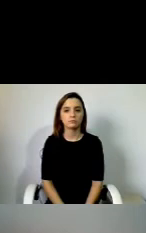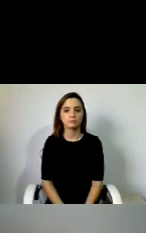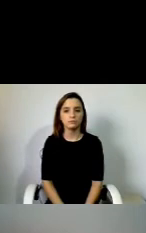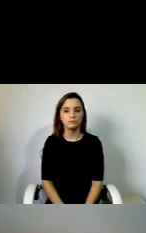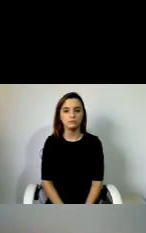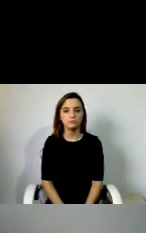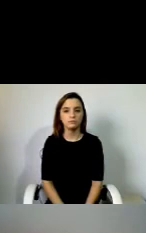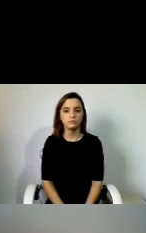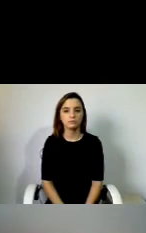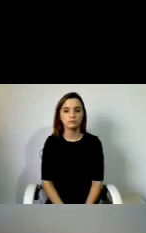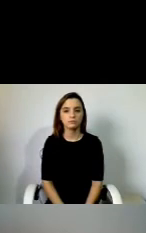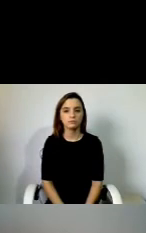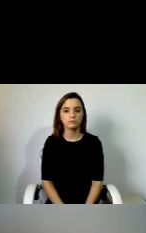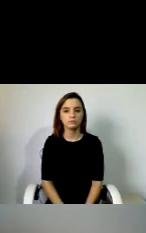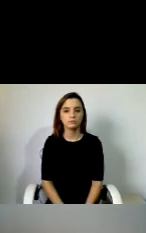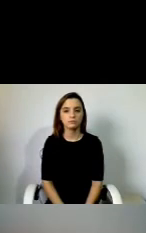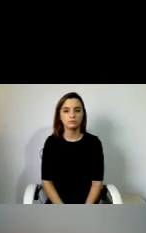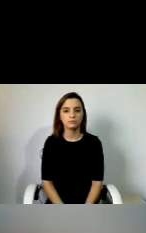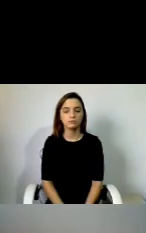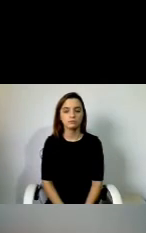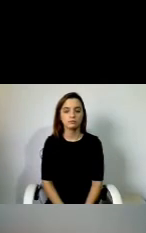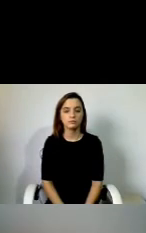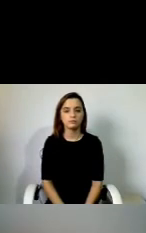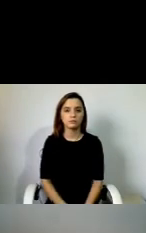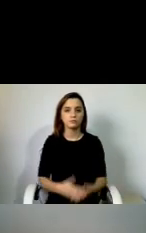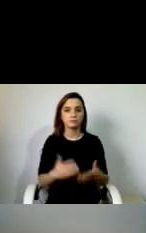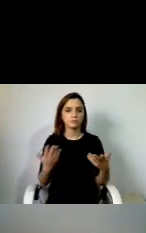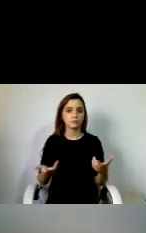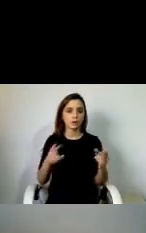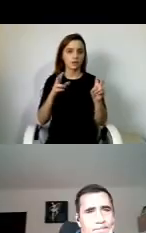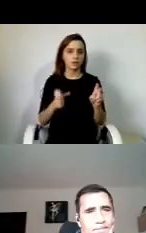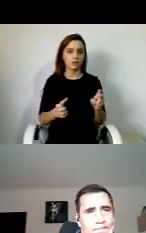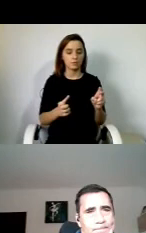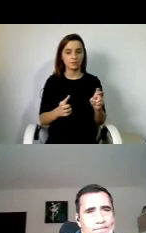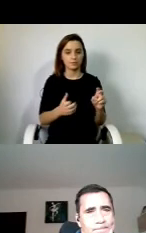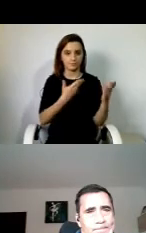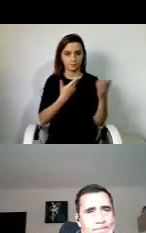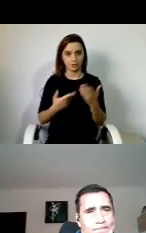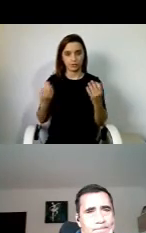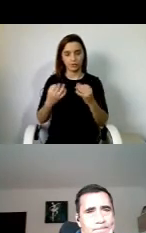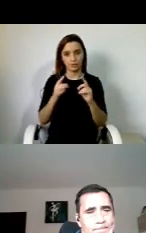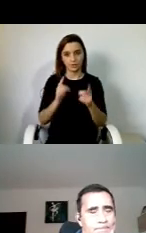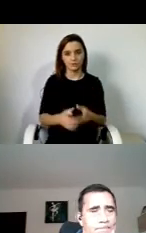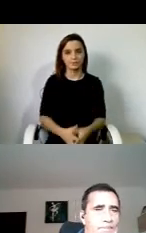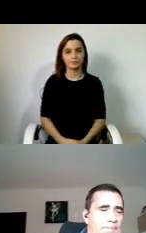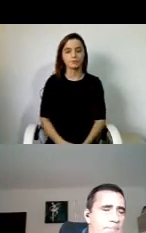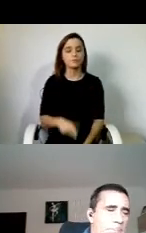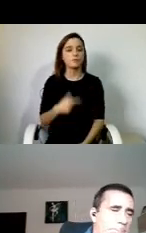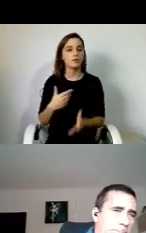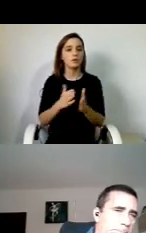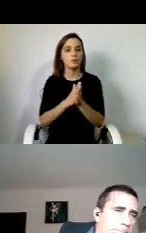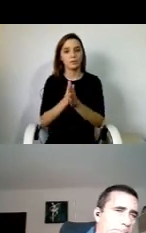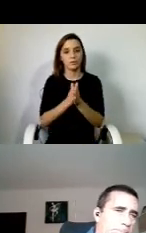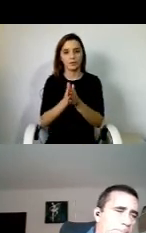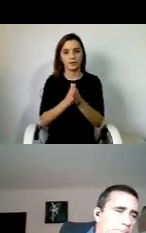Portanto, vamos então começar com o tema que nos foi apresentado. e em relação àquilo que vou aproveitar a última frase do